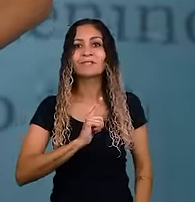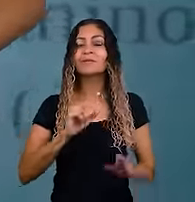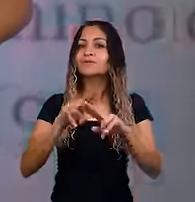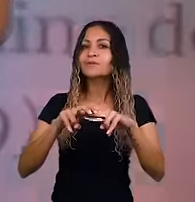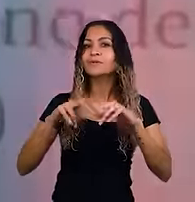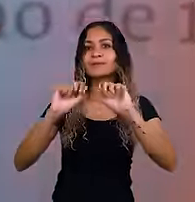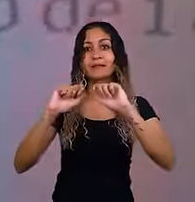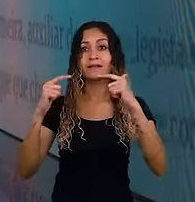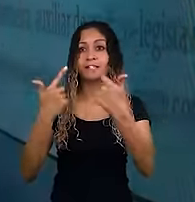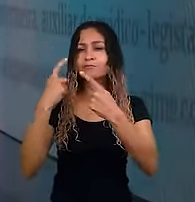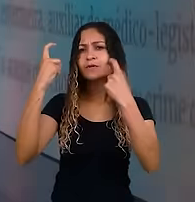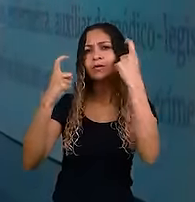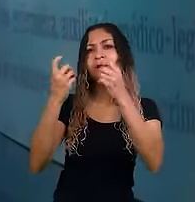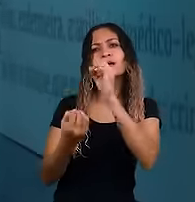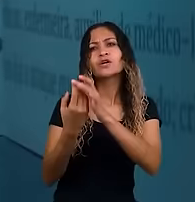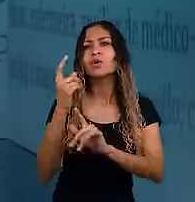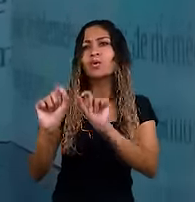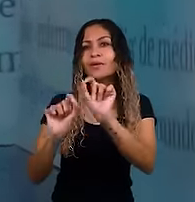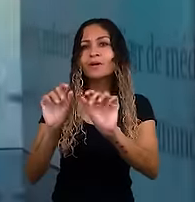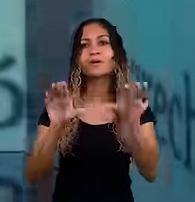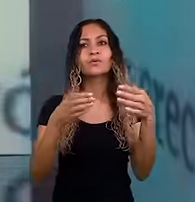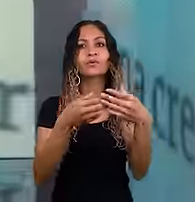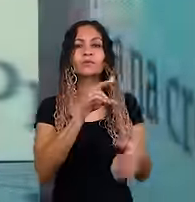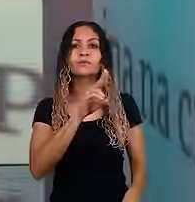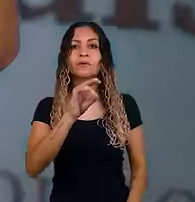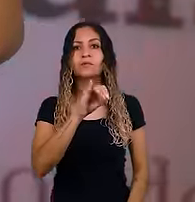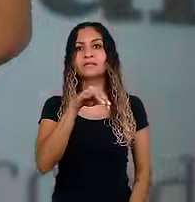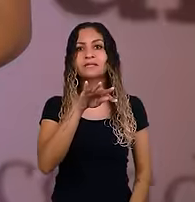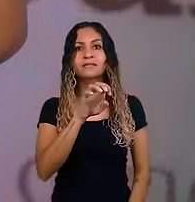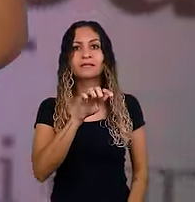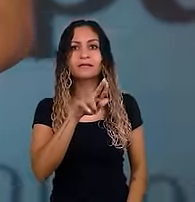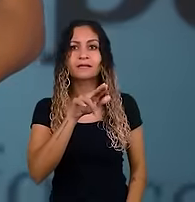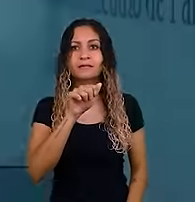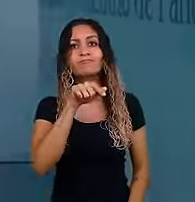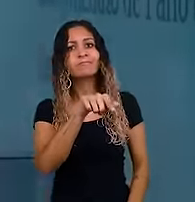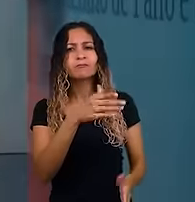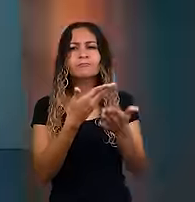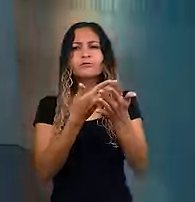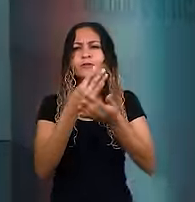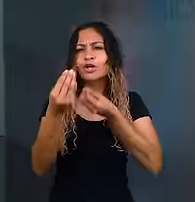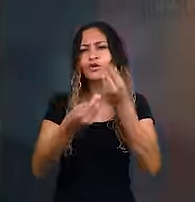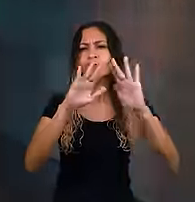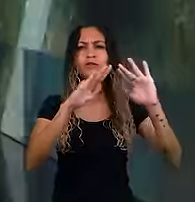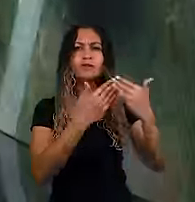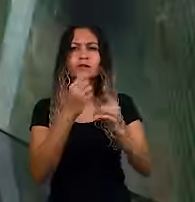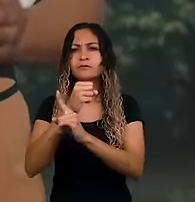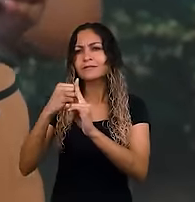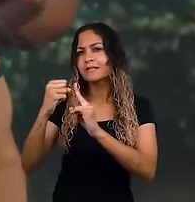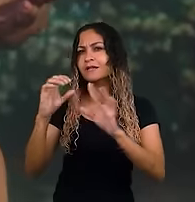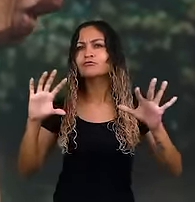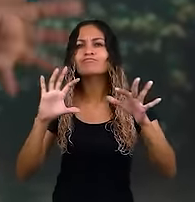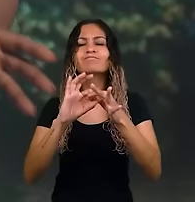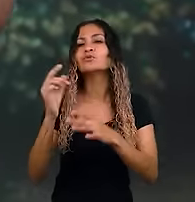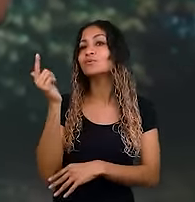Para enfrentar este problema, a Assembleia Legislativa de Santa Catarina criou o Integra para apresentar caminhos e soluções